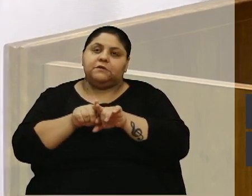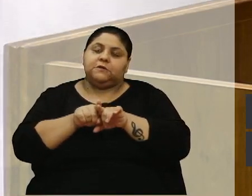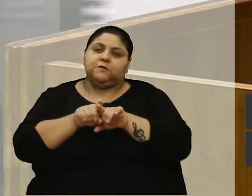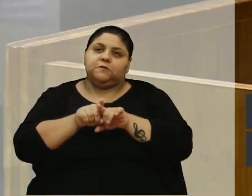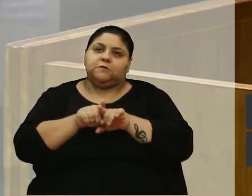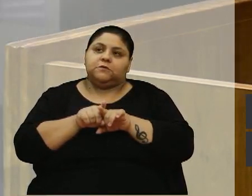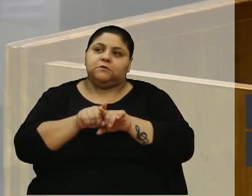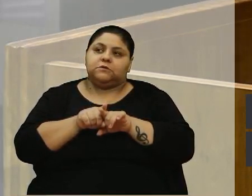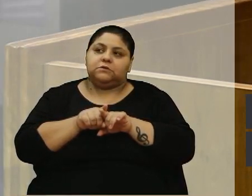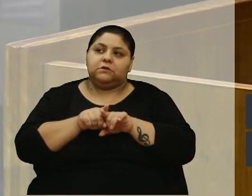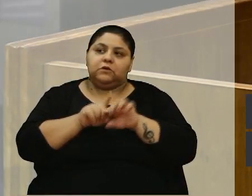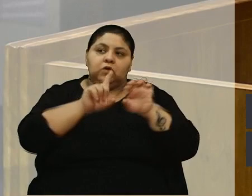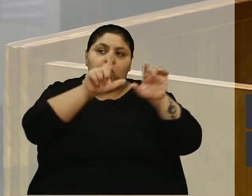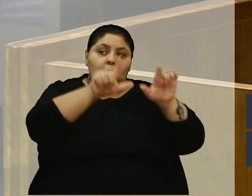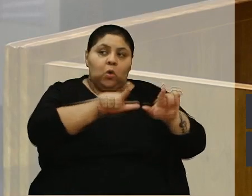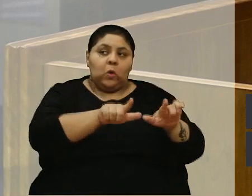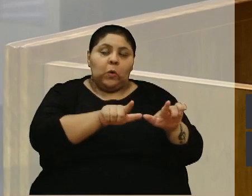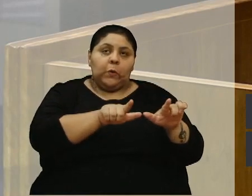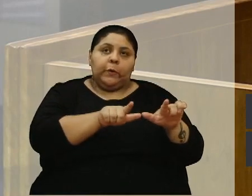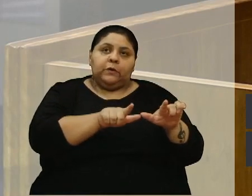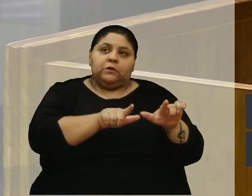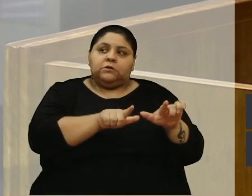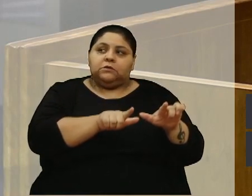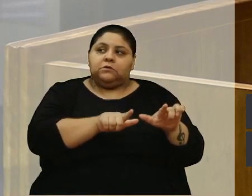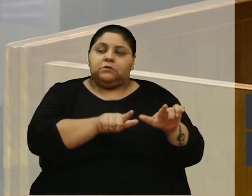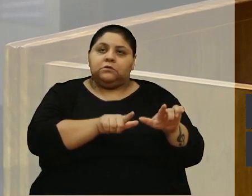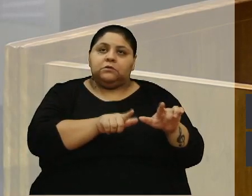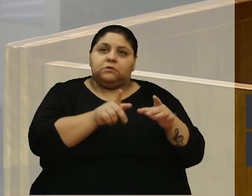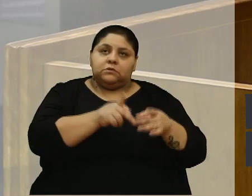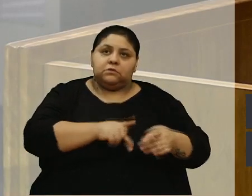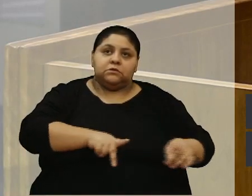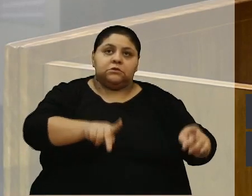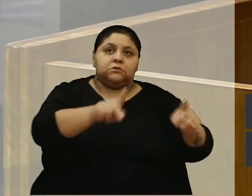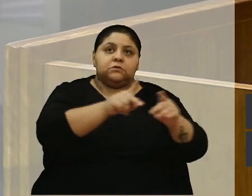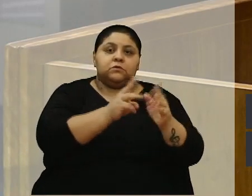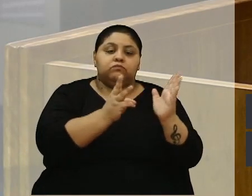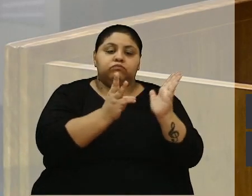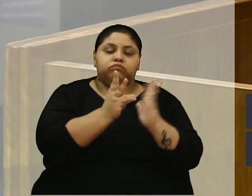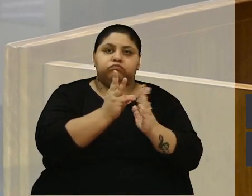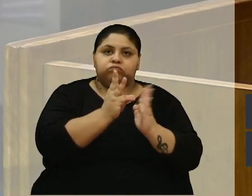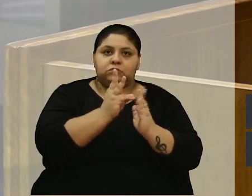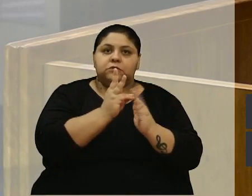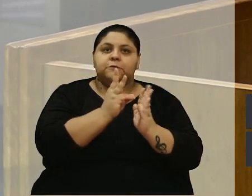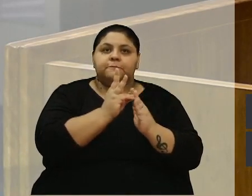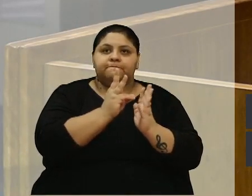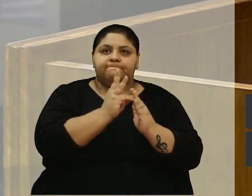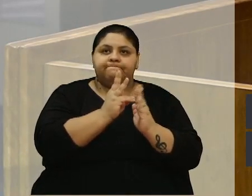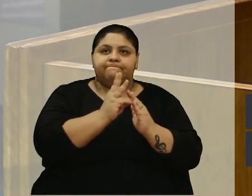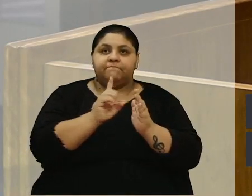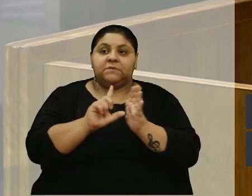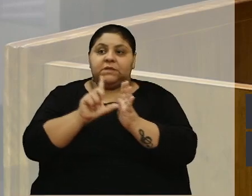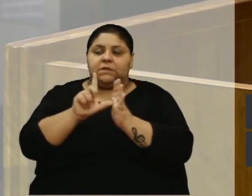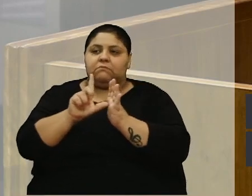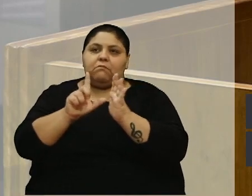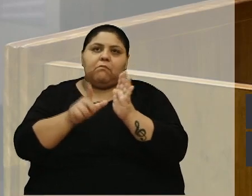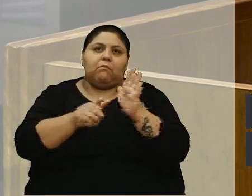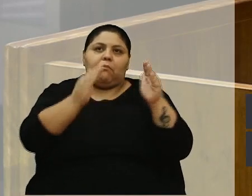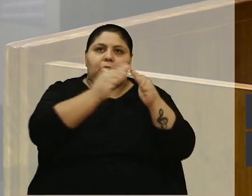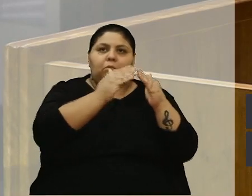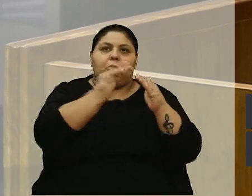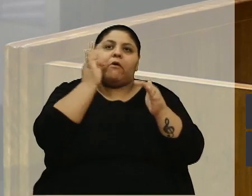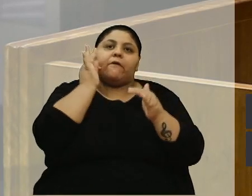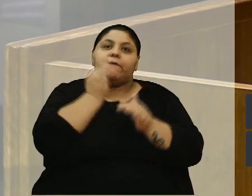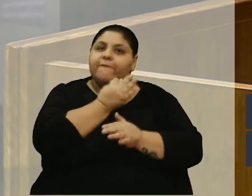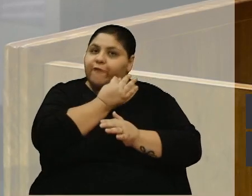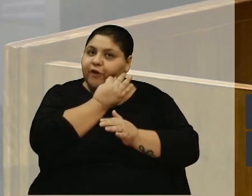onde estão os povos, os indígenas, que estavam em Forqueta. E no que